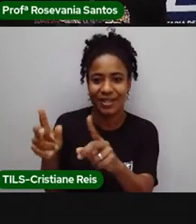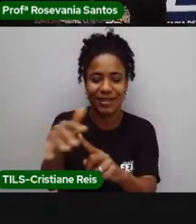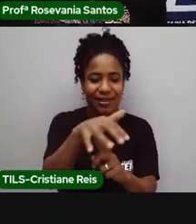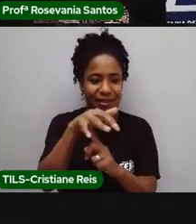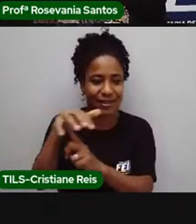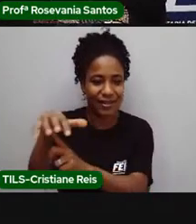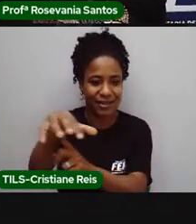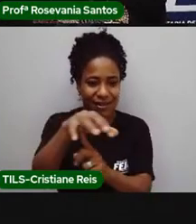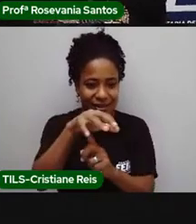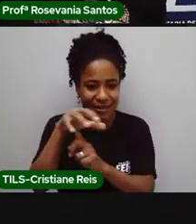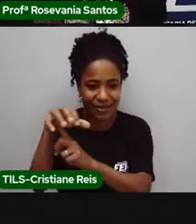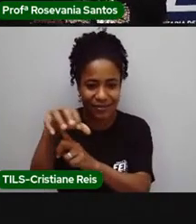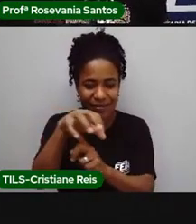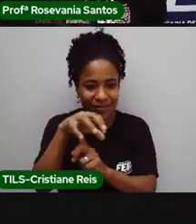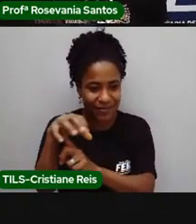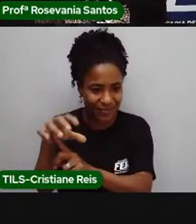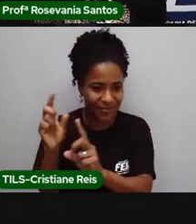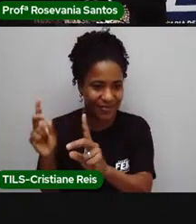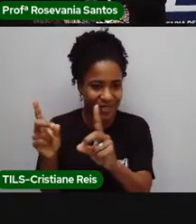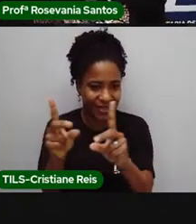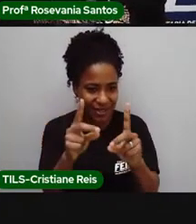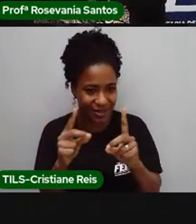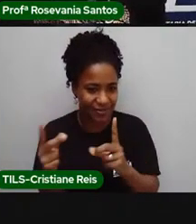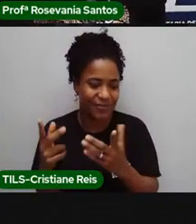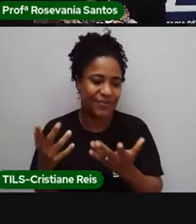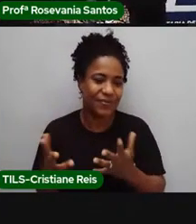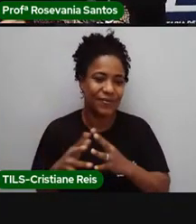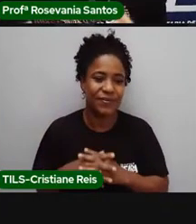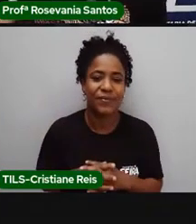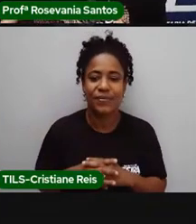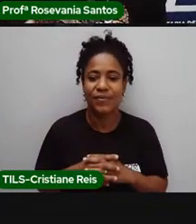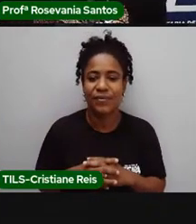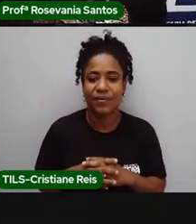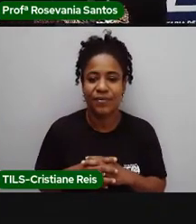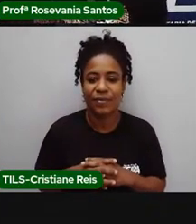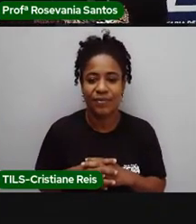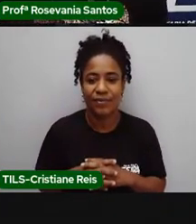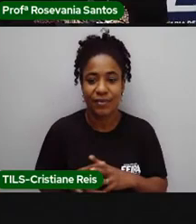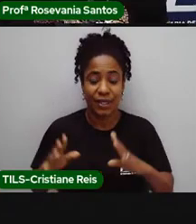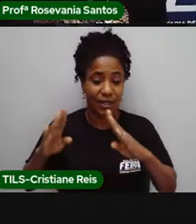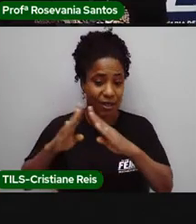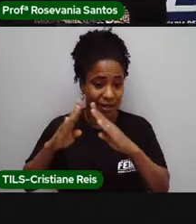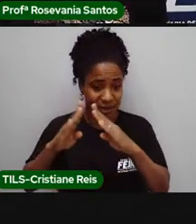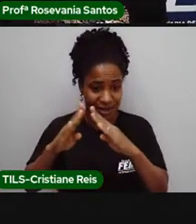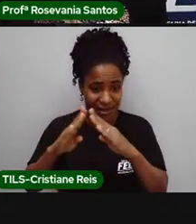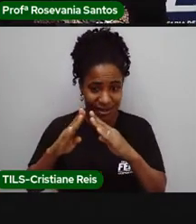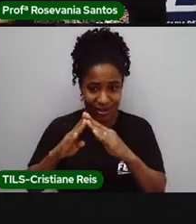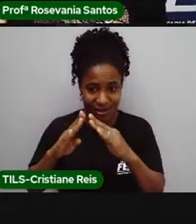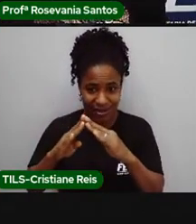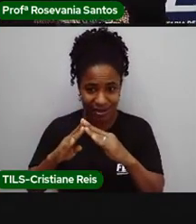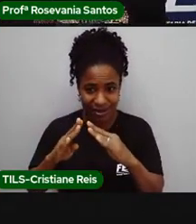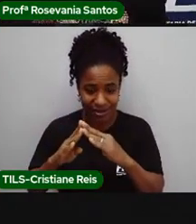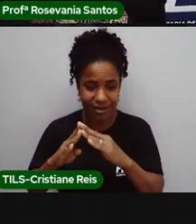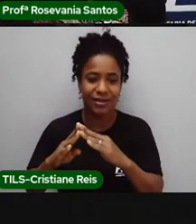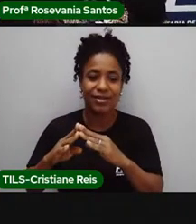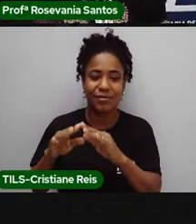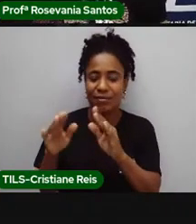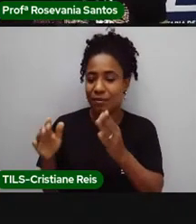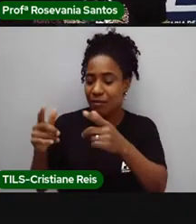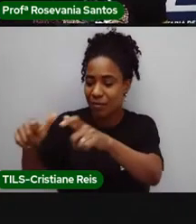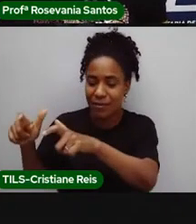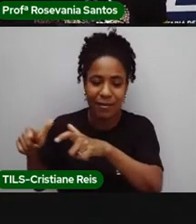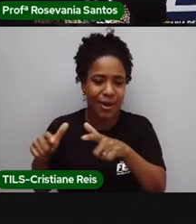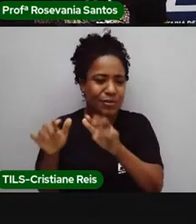em volta dessa praça. Então, as casas, elas são, assim, esses bairros mais simples.